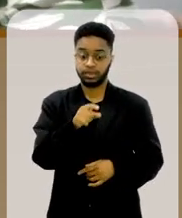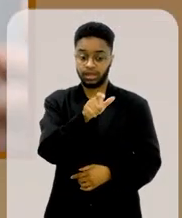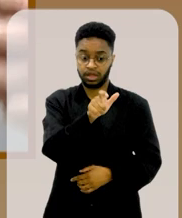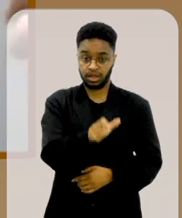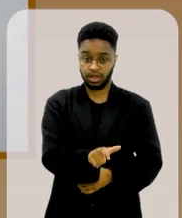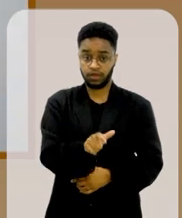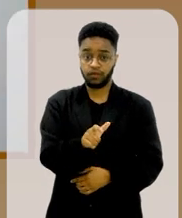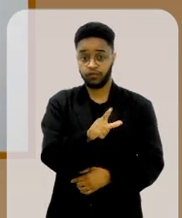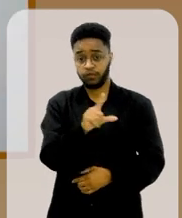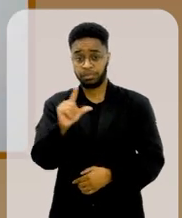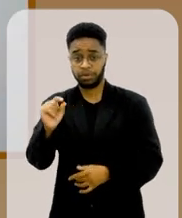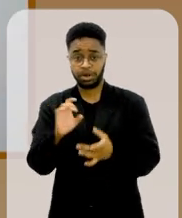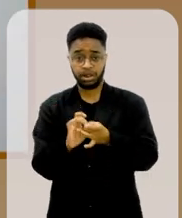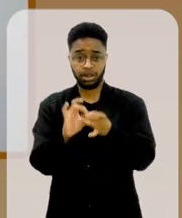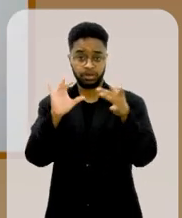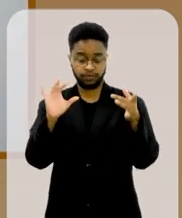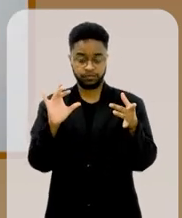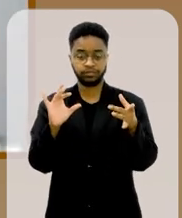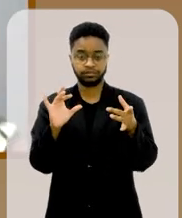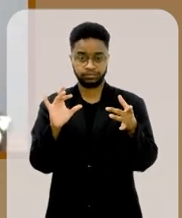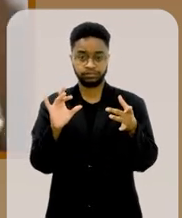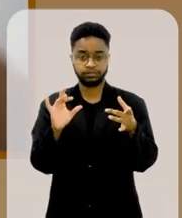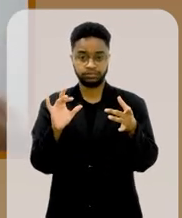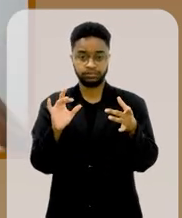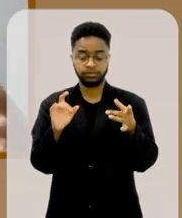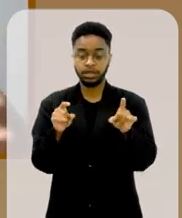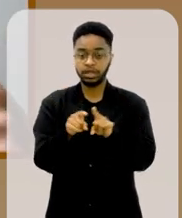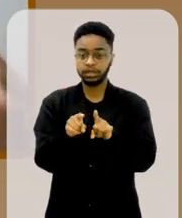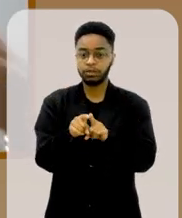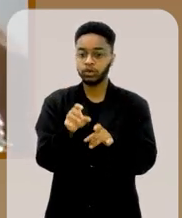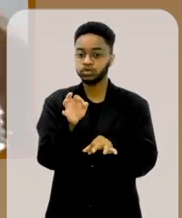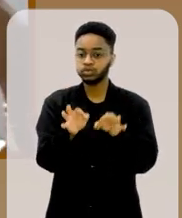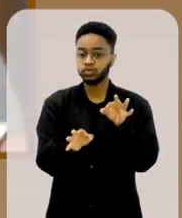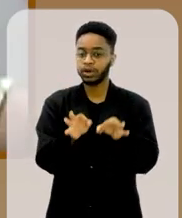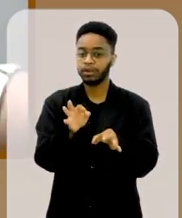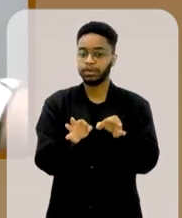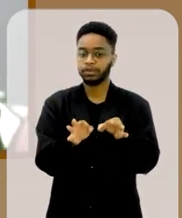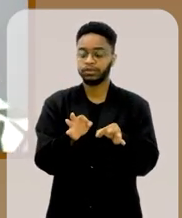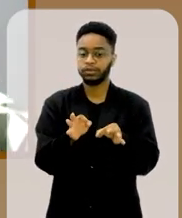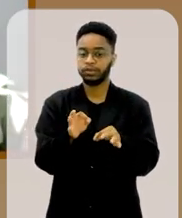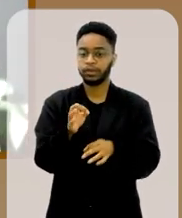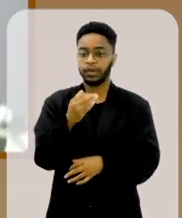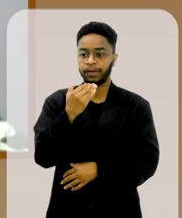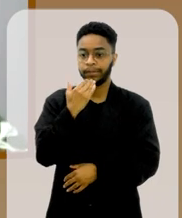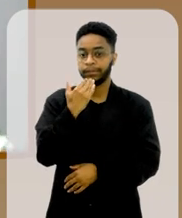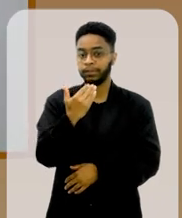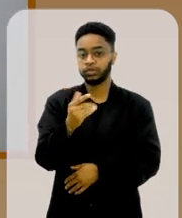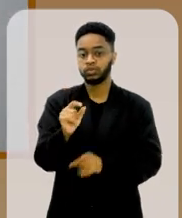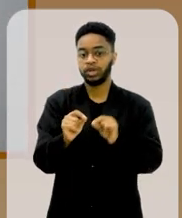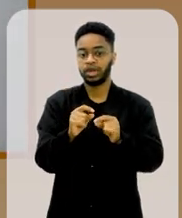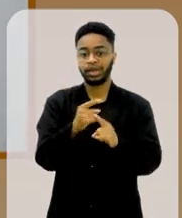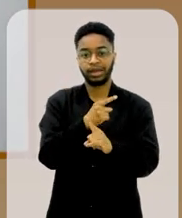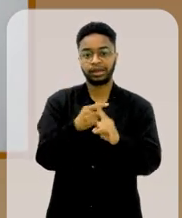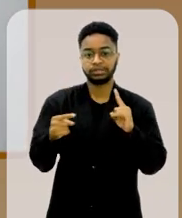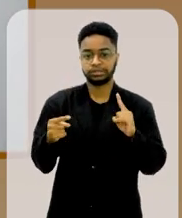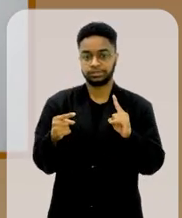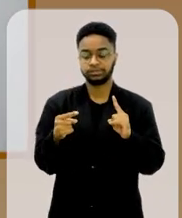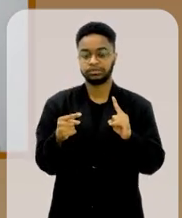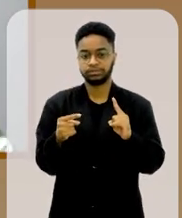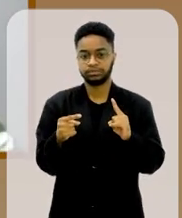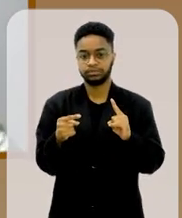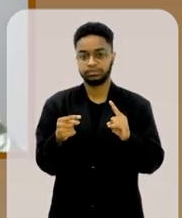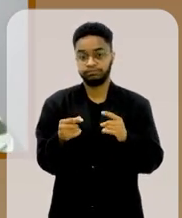agressor saiu do fora em liberdade, o julgamento foi pedido, que aquele julgamento fosse anulado.